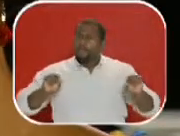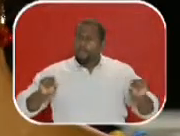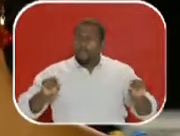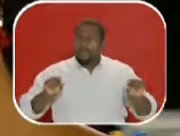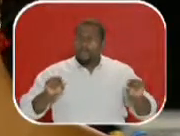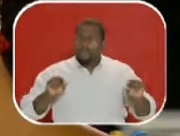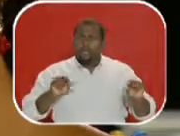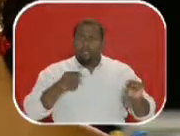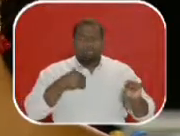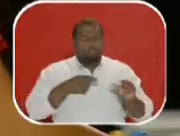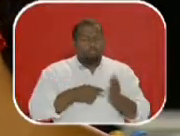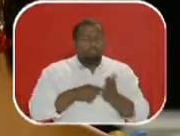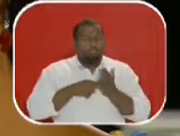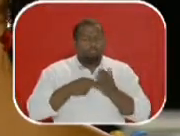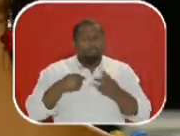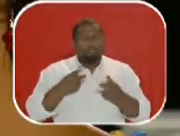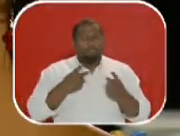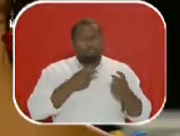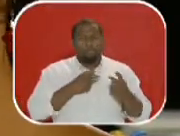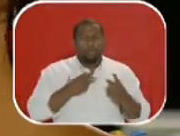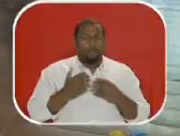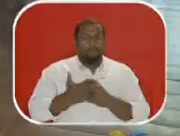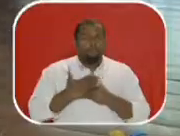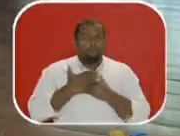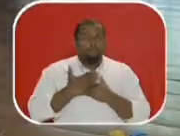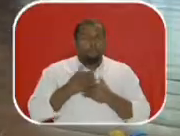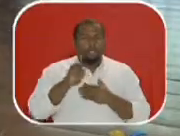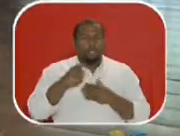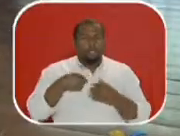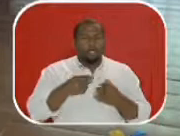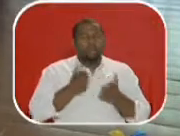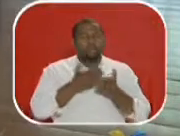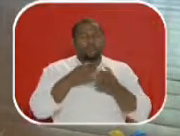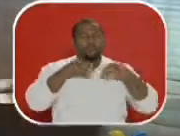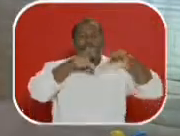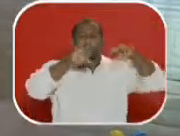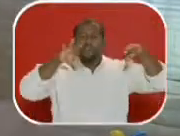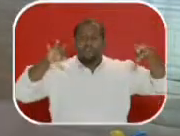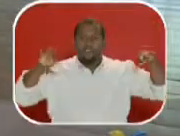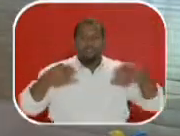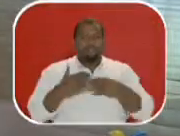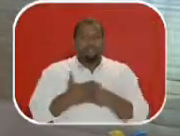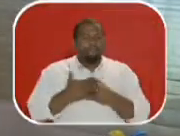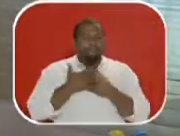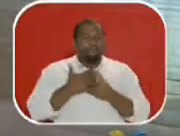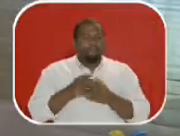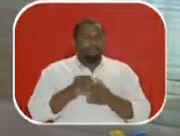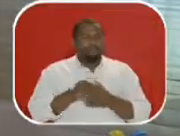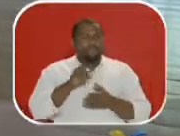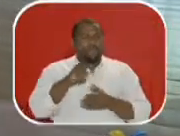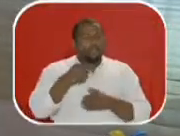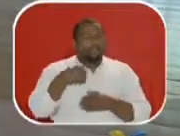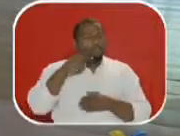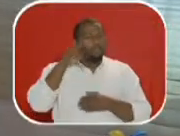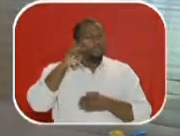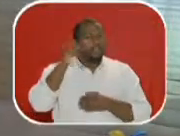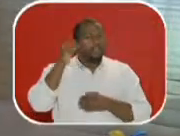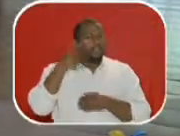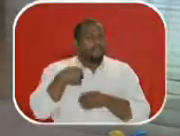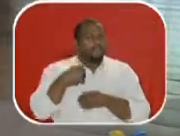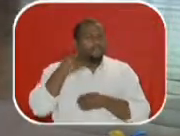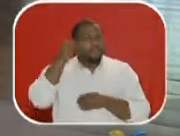uma frase que guia a minha concepção. Uma coisa que aconteceu no Cordel muito interessante. Foi um